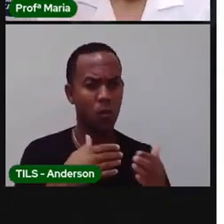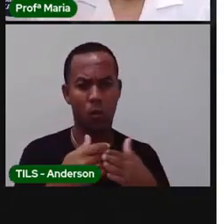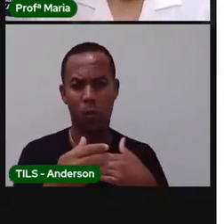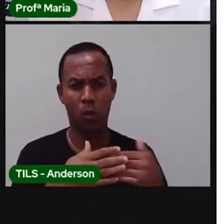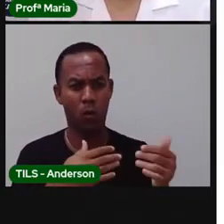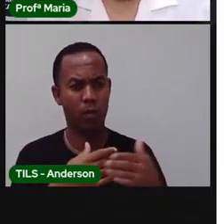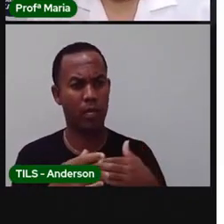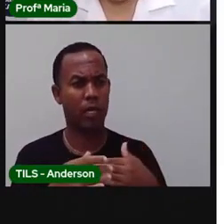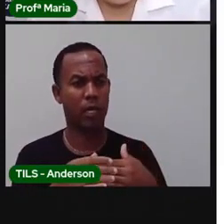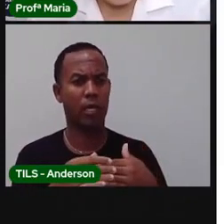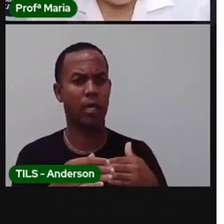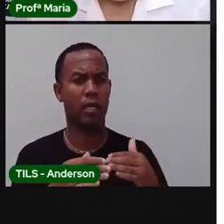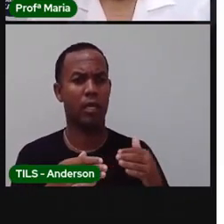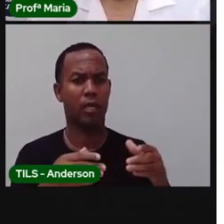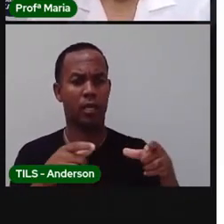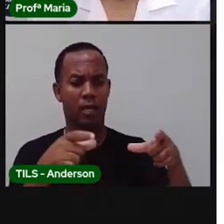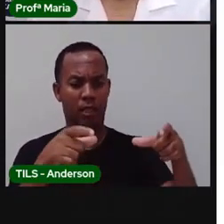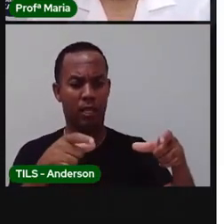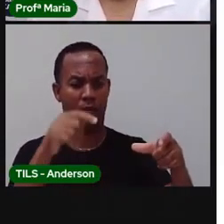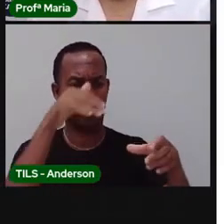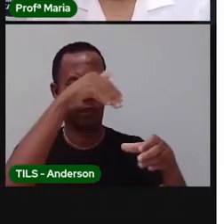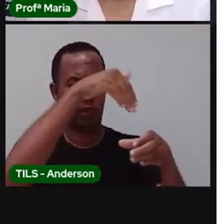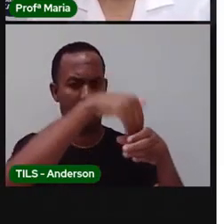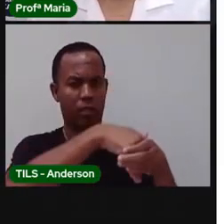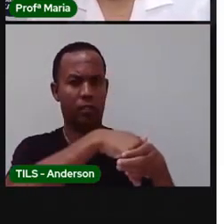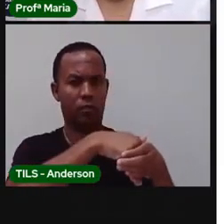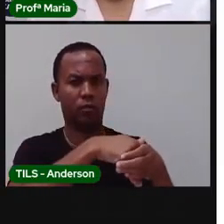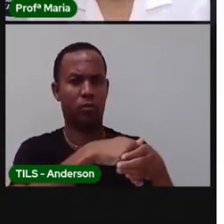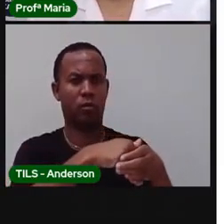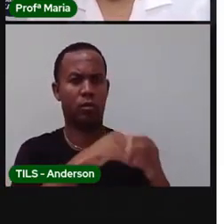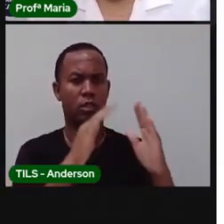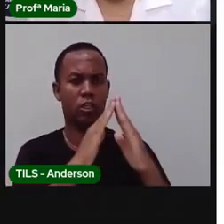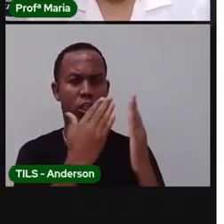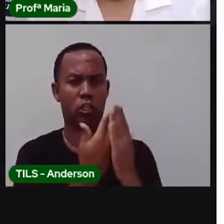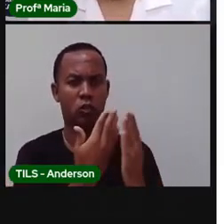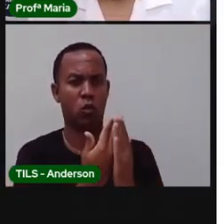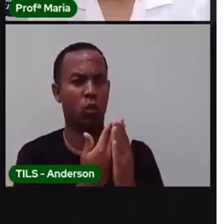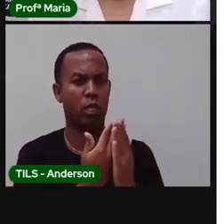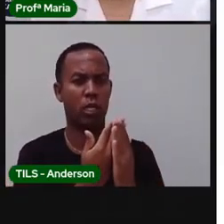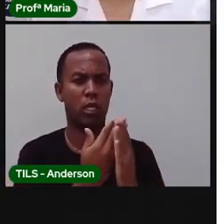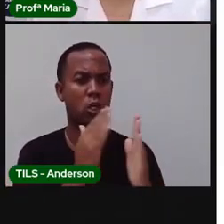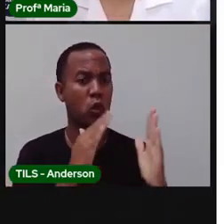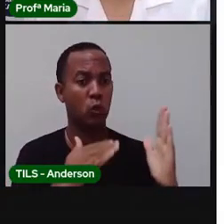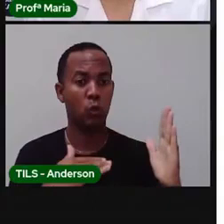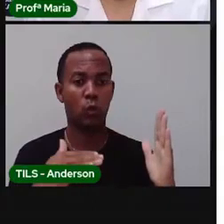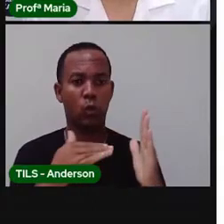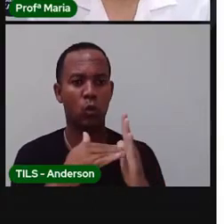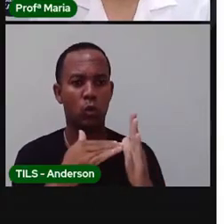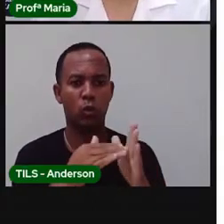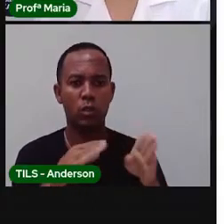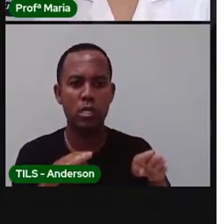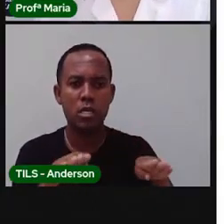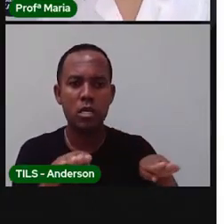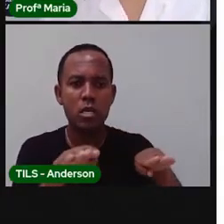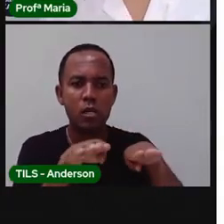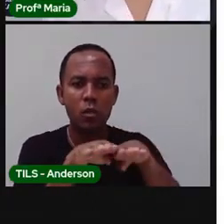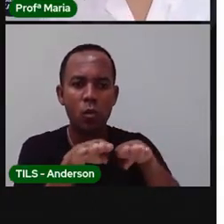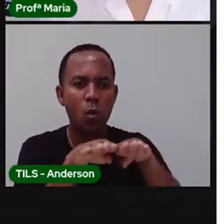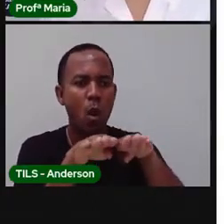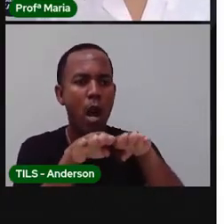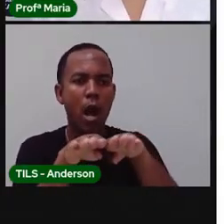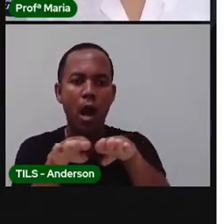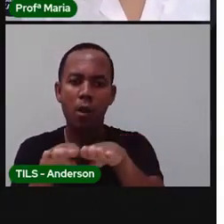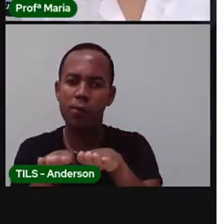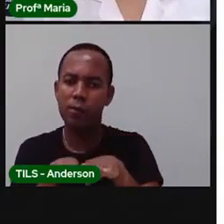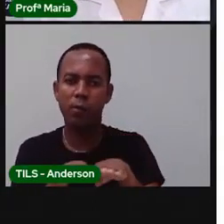seja, dentro da escola, todos são iguais, né? Todos têm que ser tratados de forma igual.